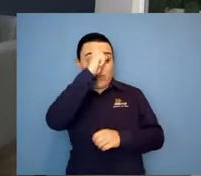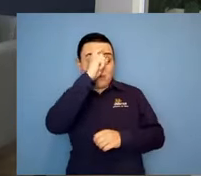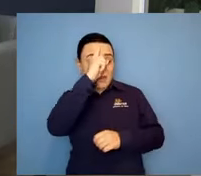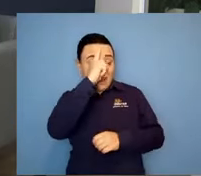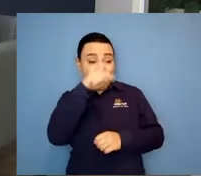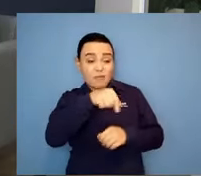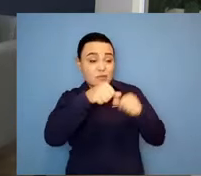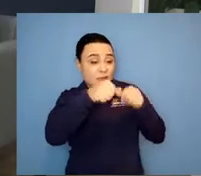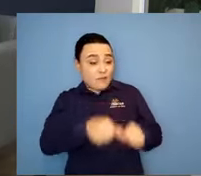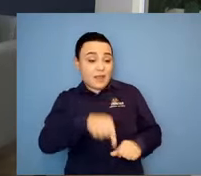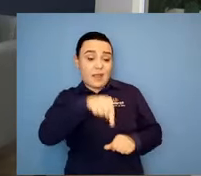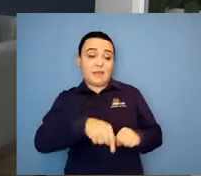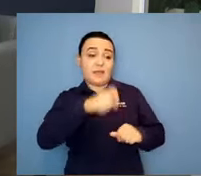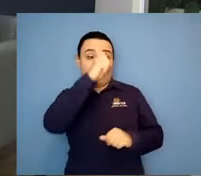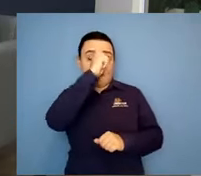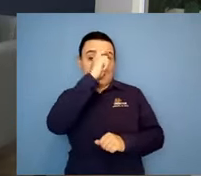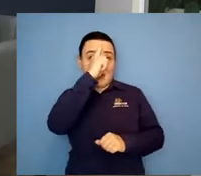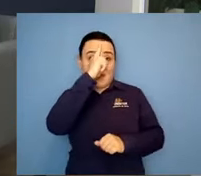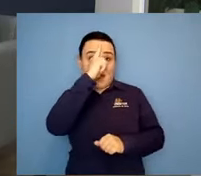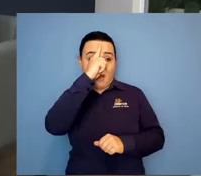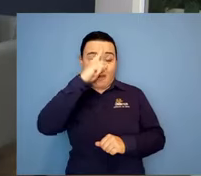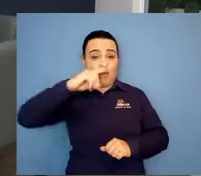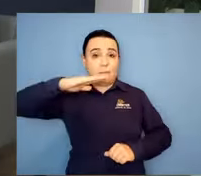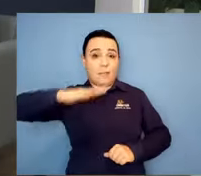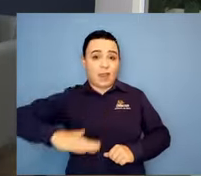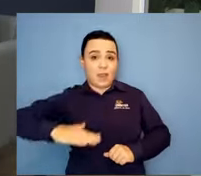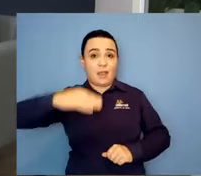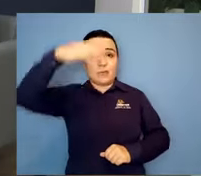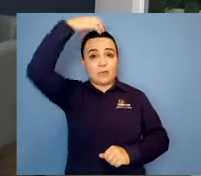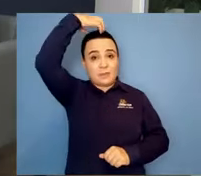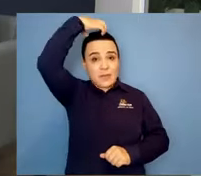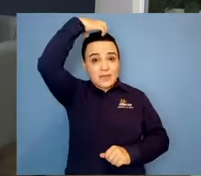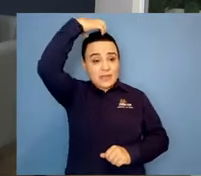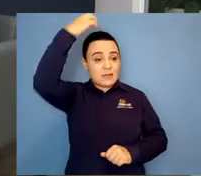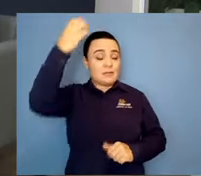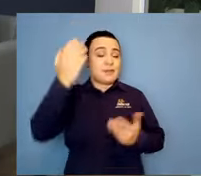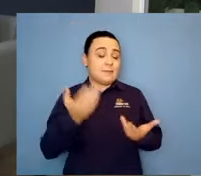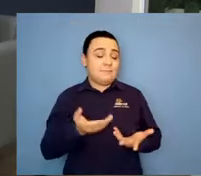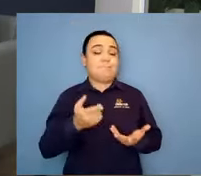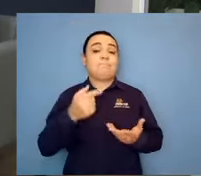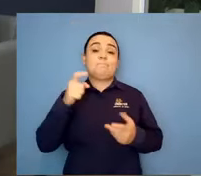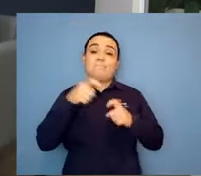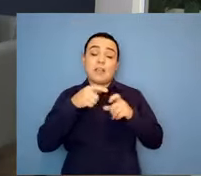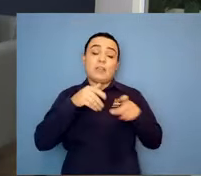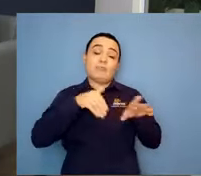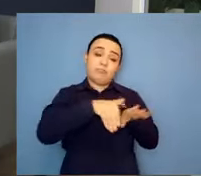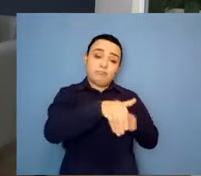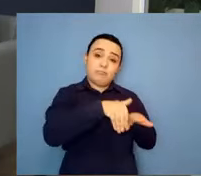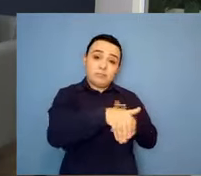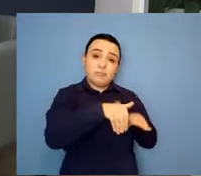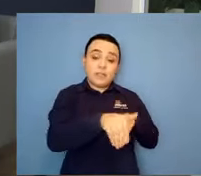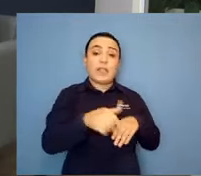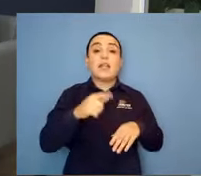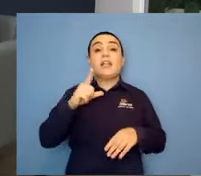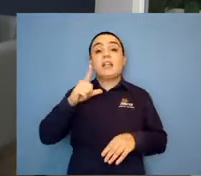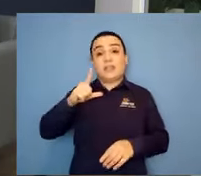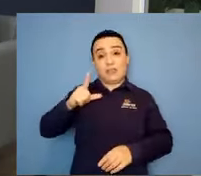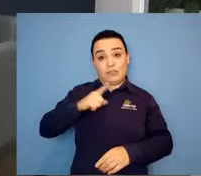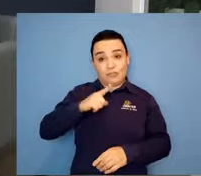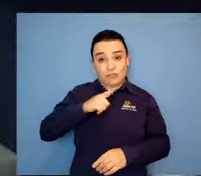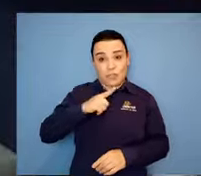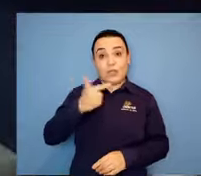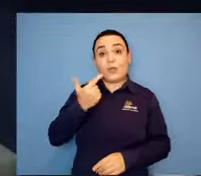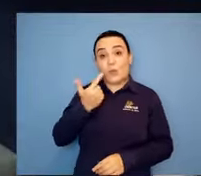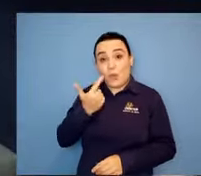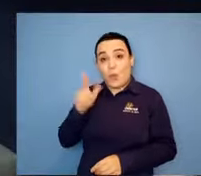Então, os médicos foram me orientando. Tinha convênio, né? Um convênio maior depois comprou menor, ainda bem.